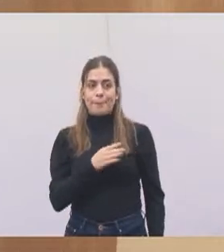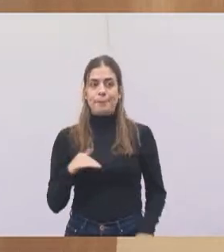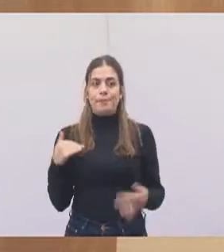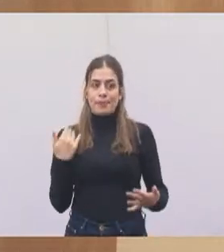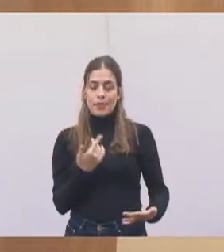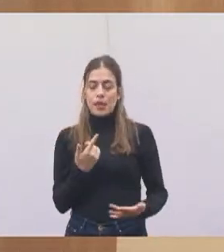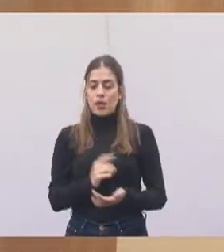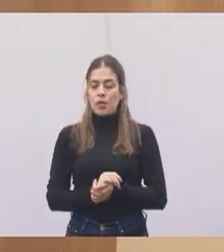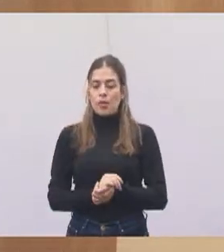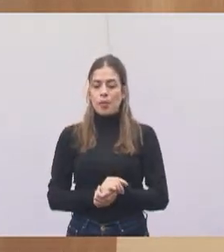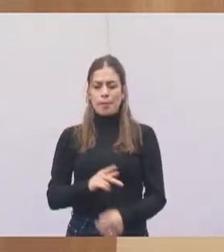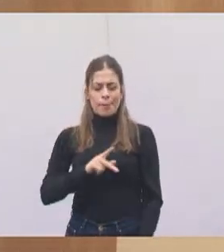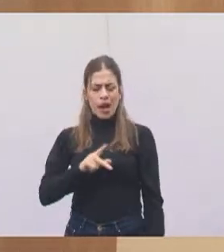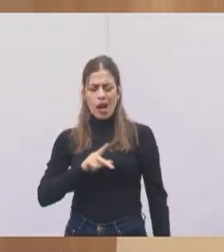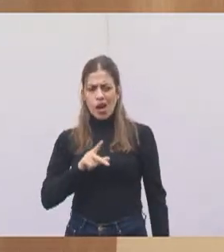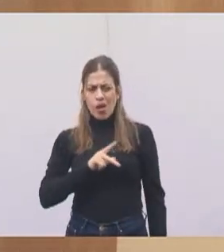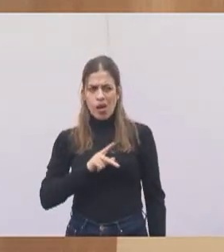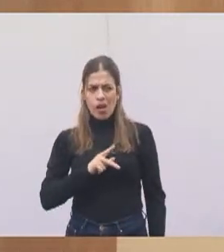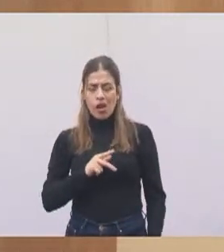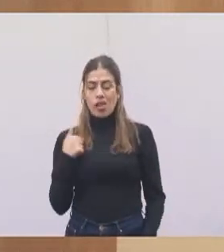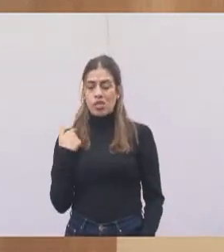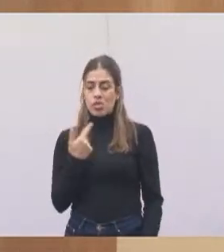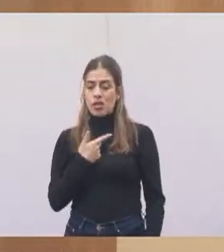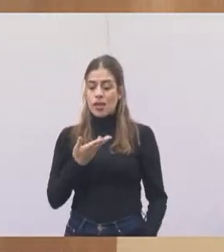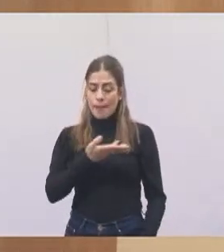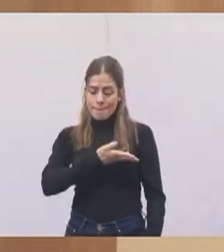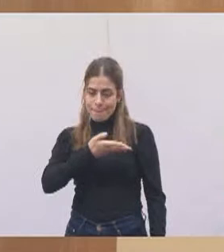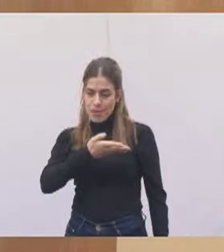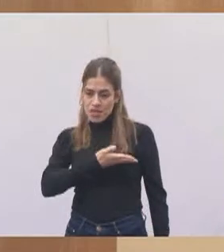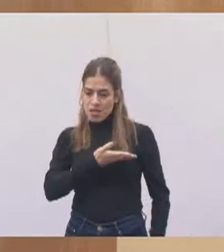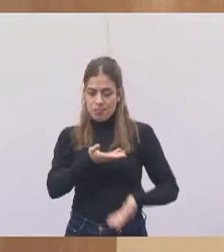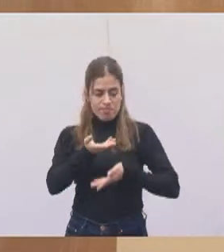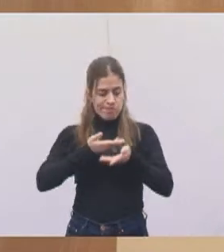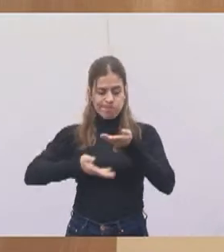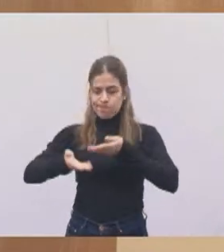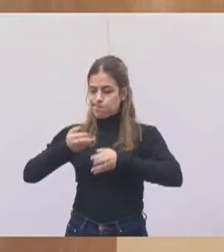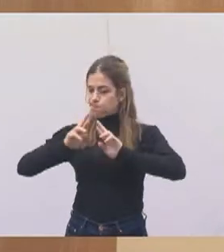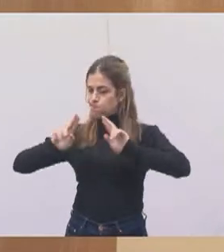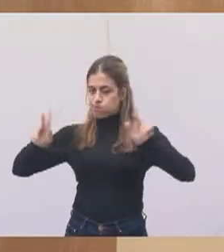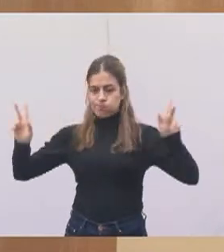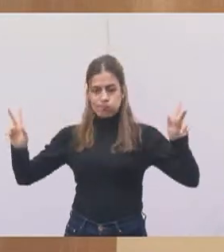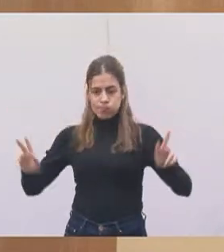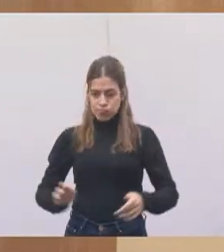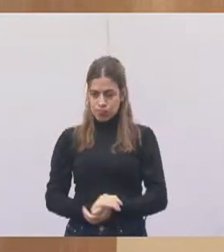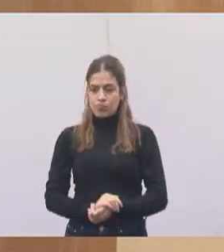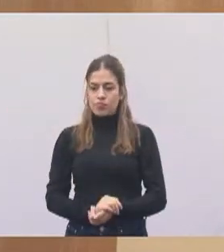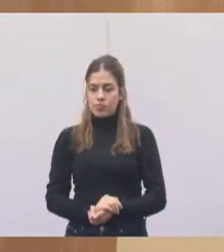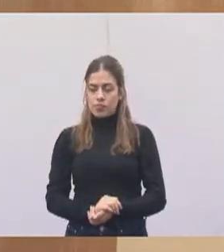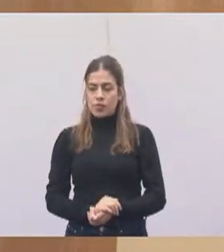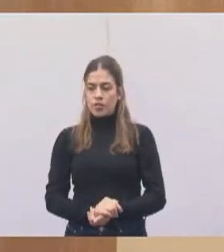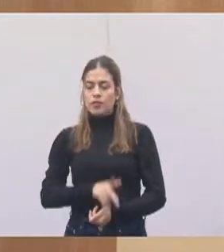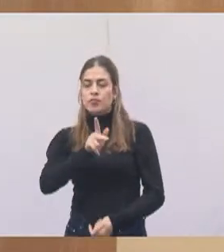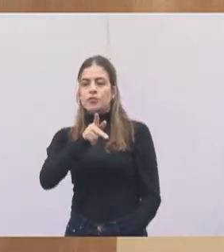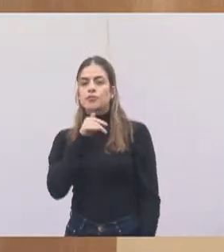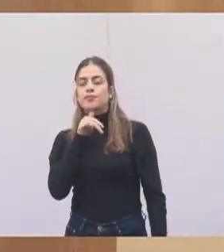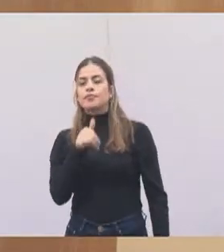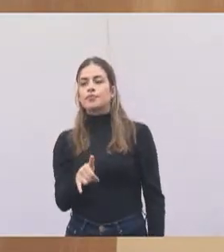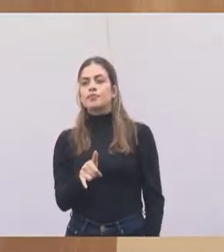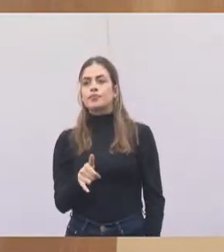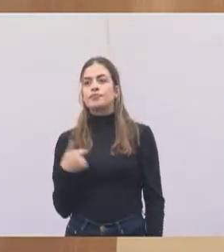na nossa particularidade, em relação à nossa amizade. O que eu falo sempre é isso, eu tenho uma política